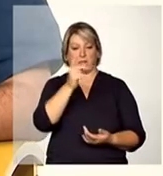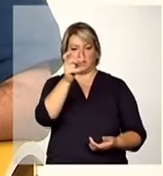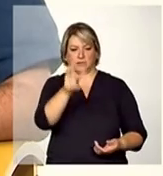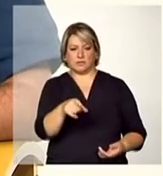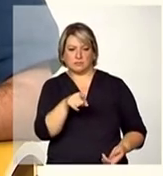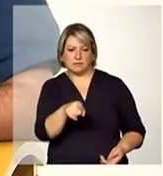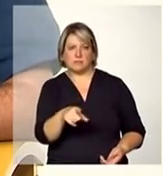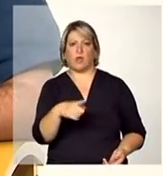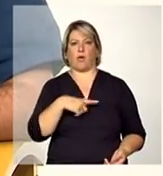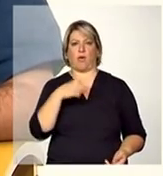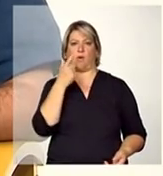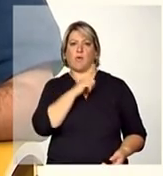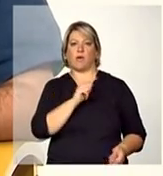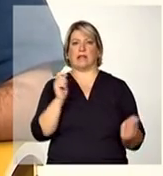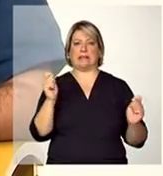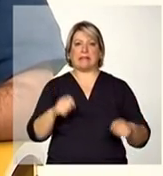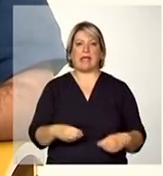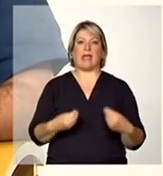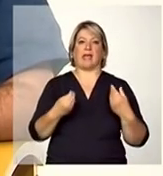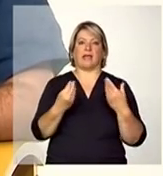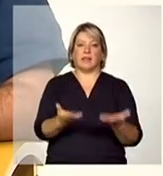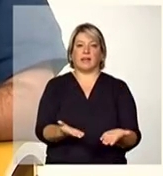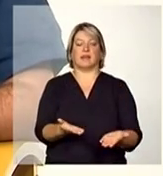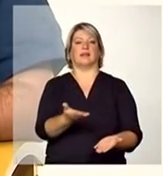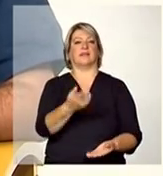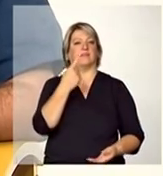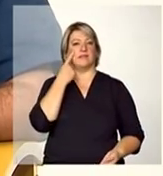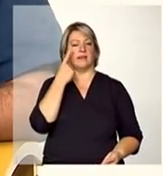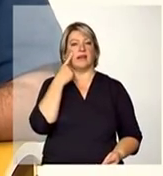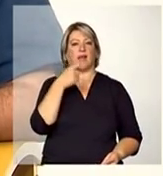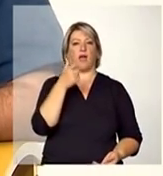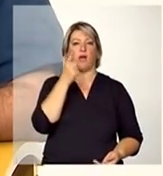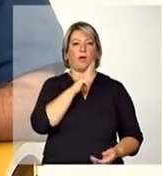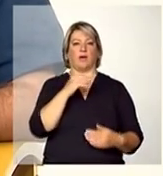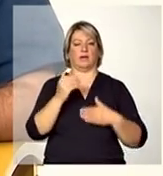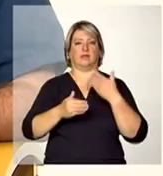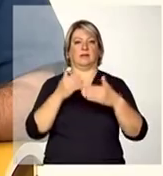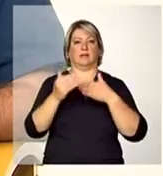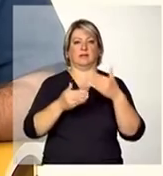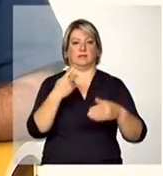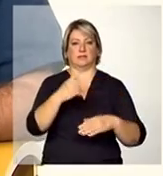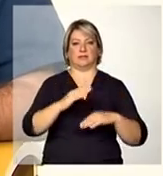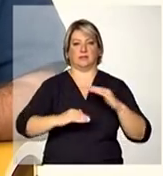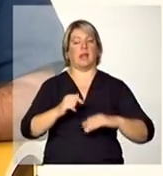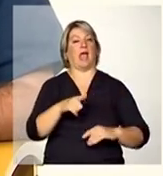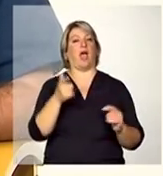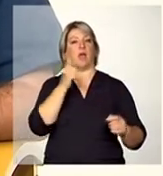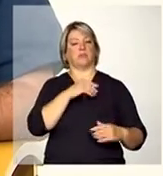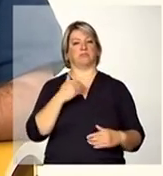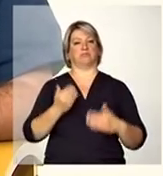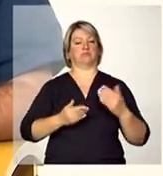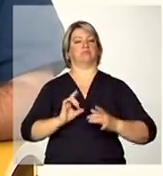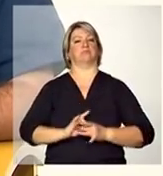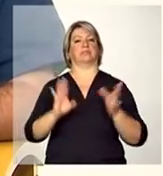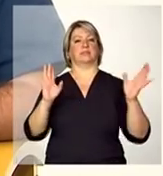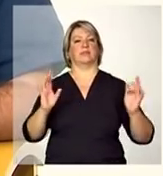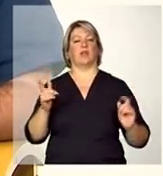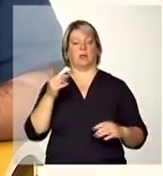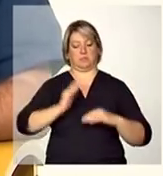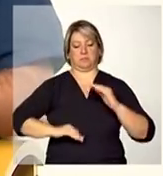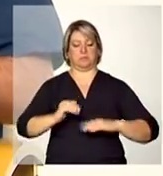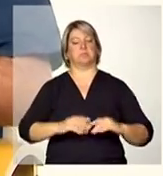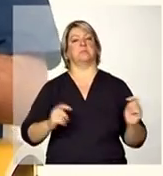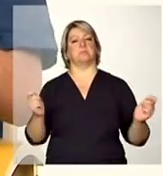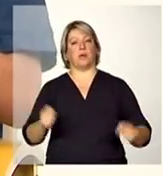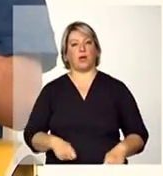pessoa e a gente dá condições dela desenvolver a subjetividade dela ela vai construir autonomia né porque ela bom enfim